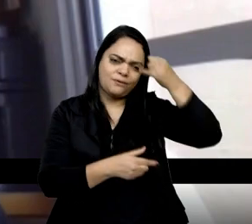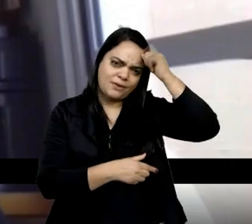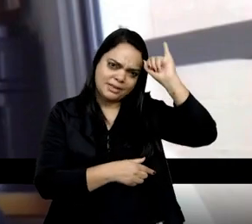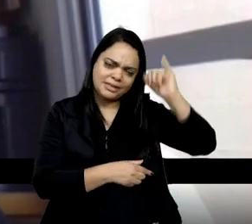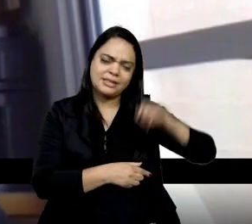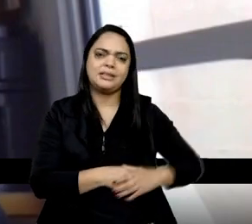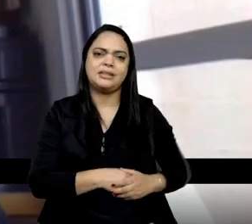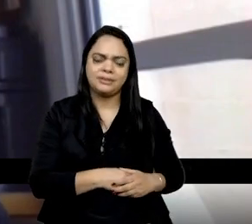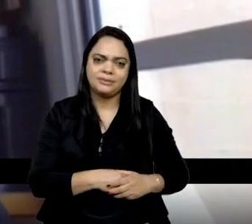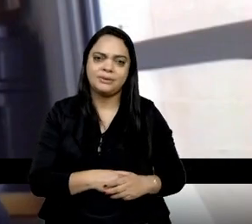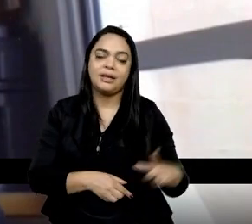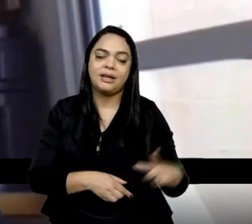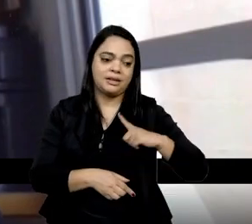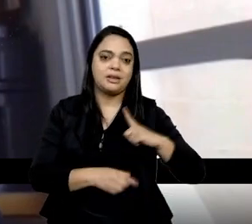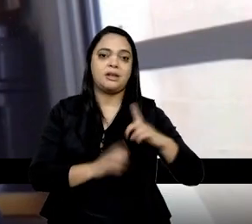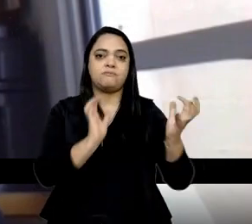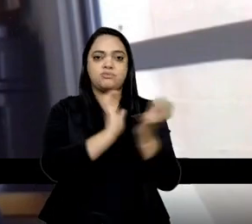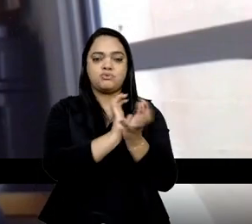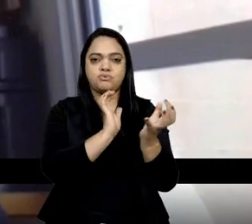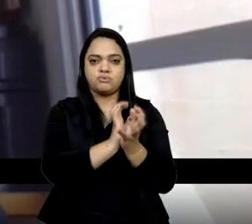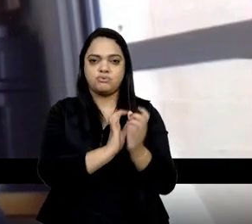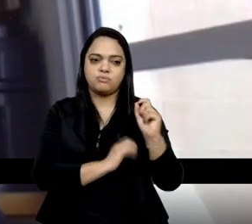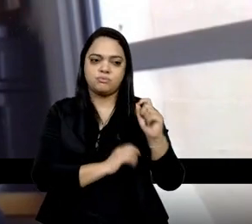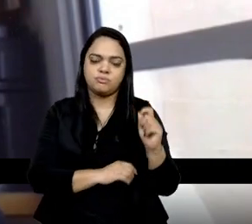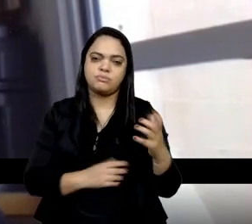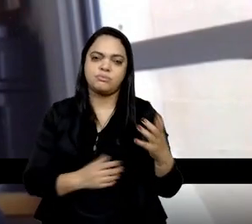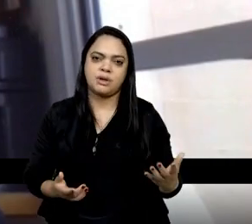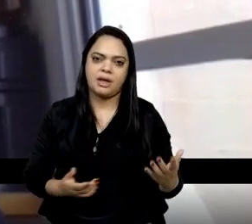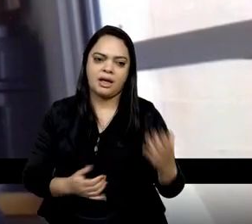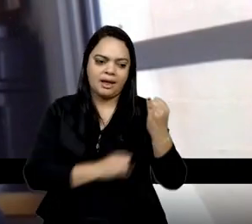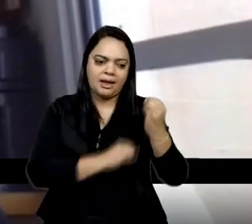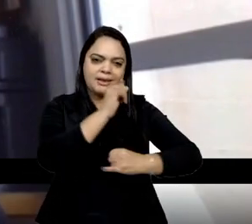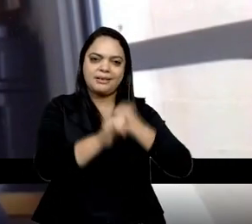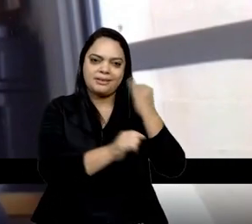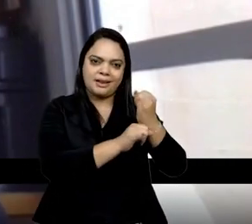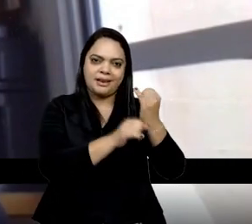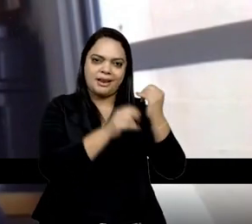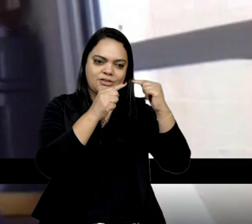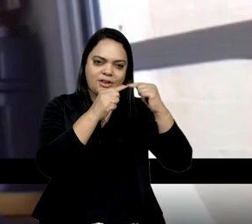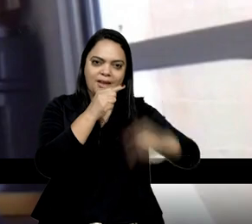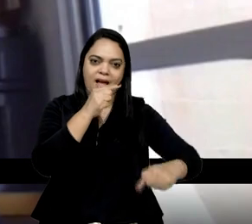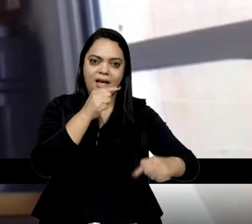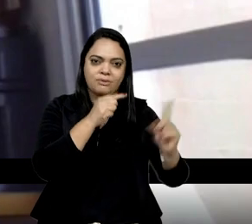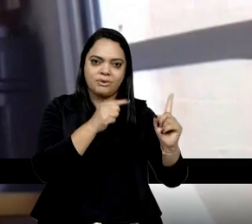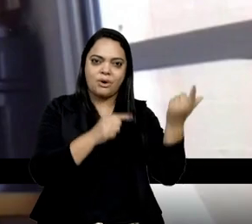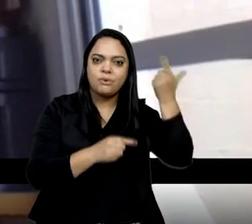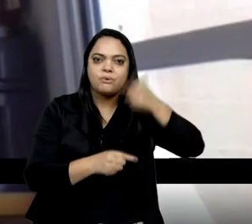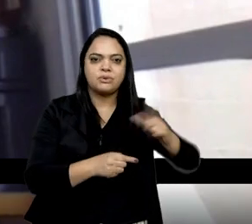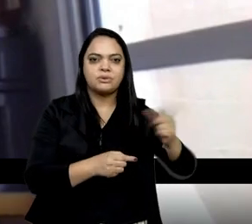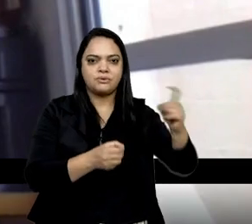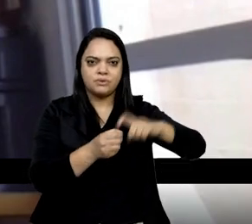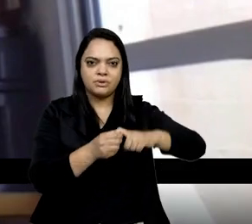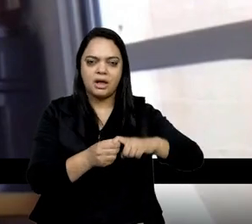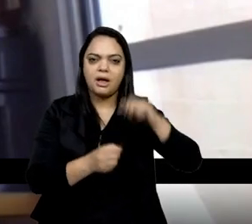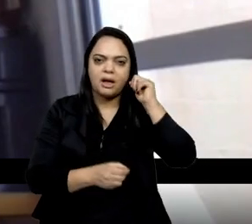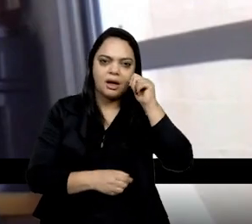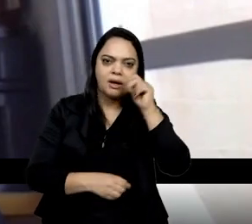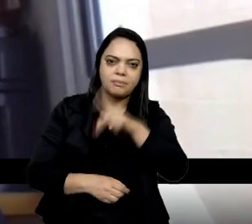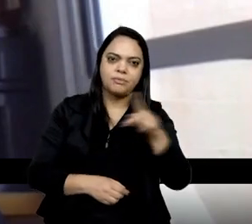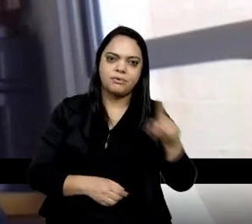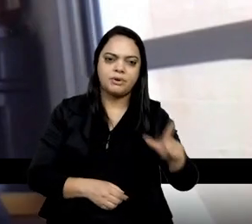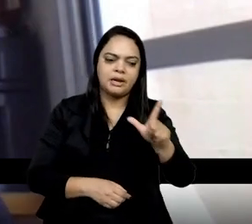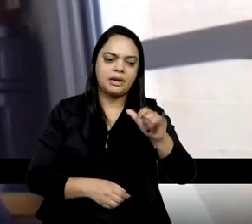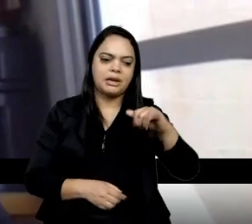temos aqui no nosso grupo, que ela caiu, a internet dela, ela não conseguiu voltar, a professora Linda, o professor Lindomar,